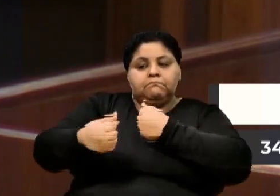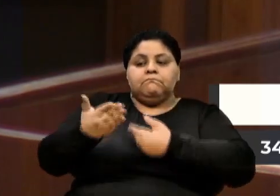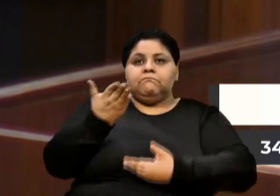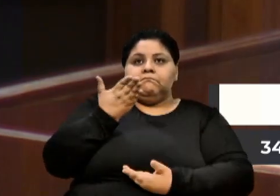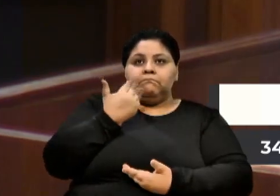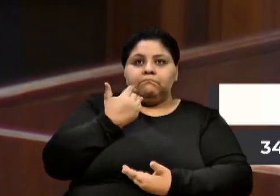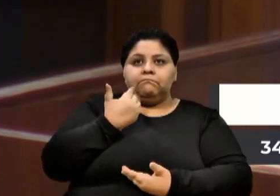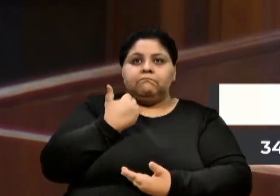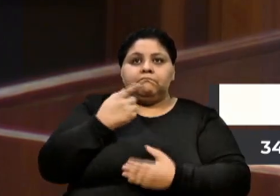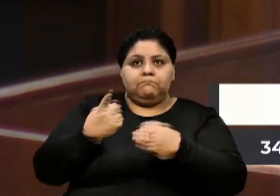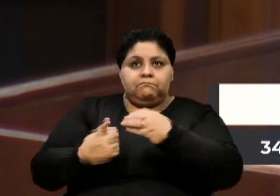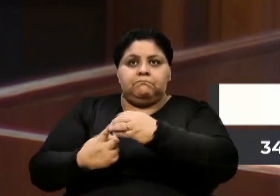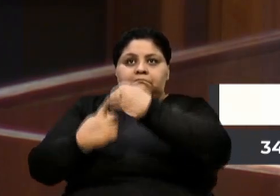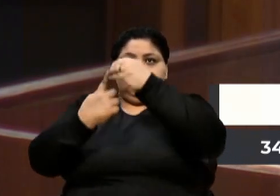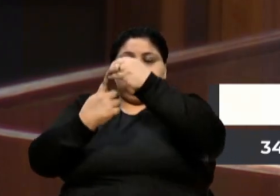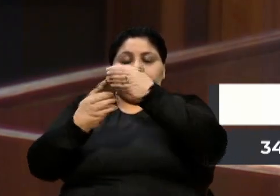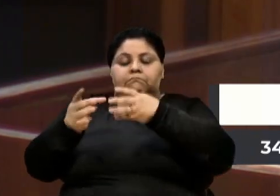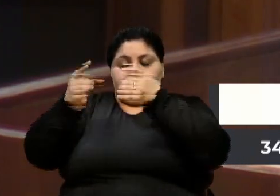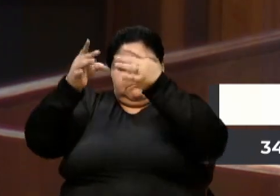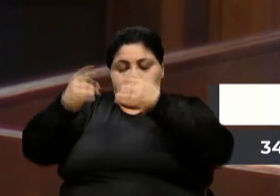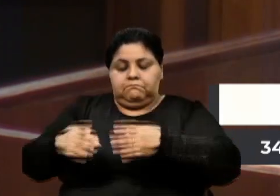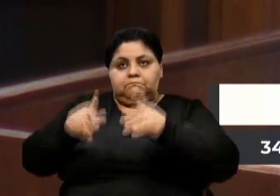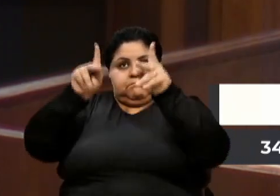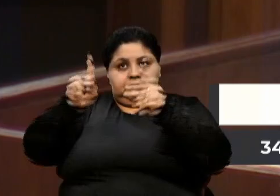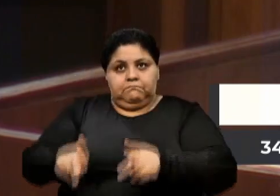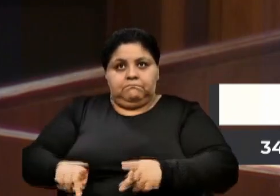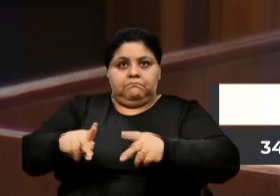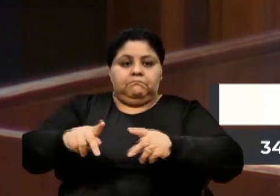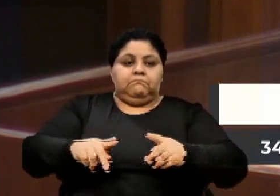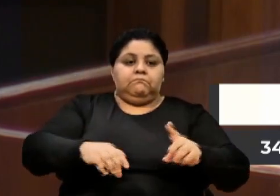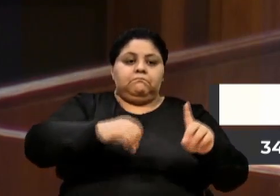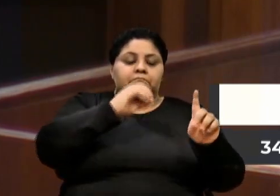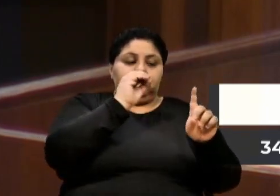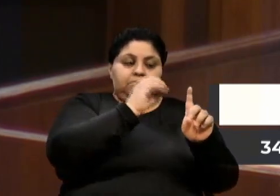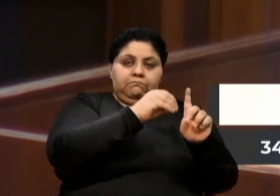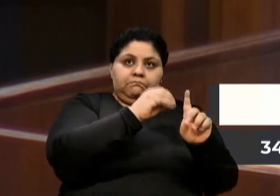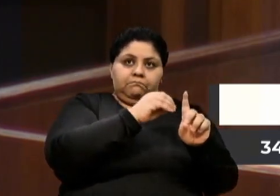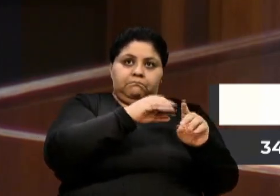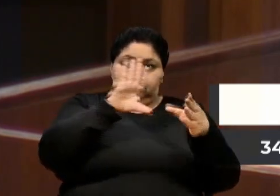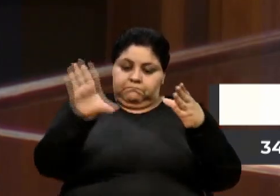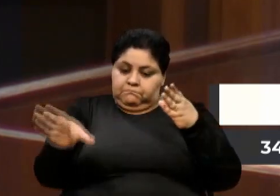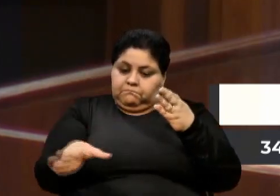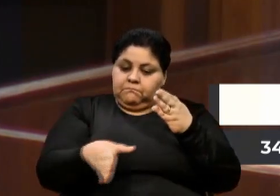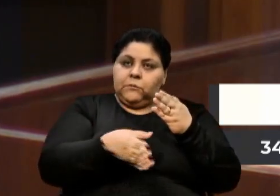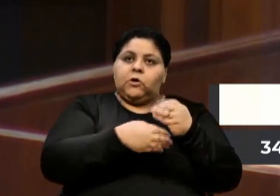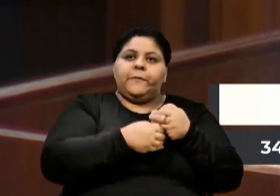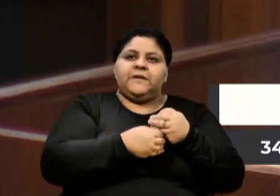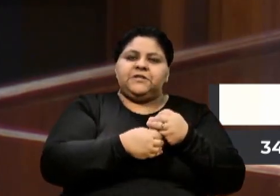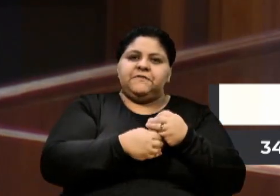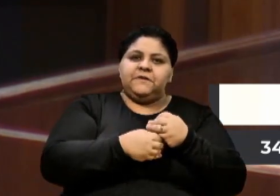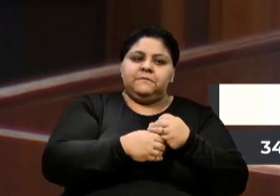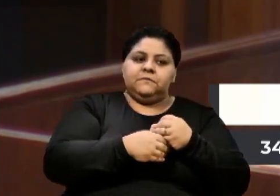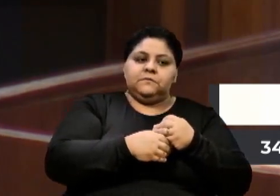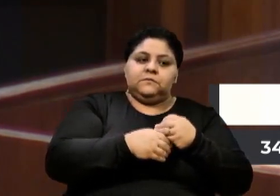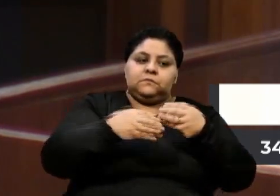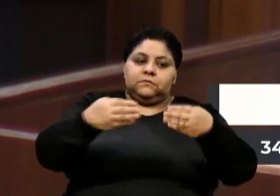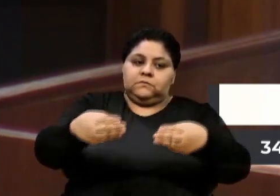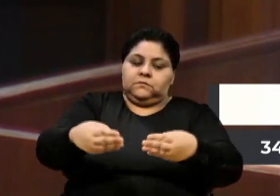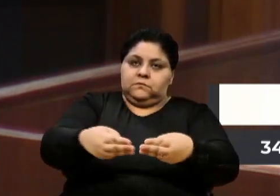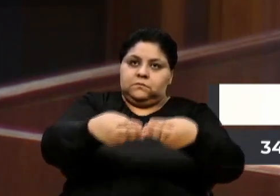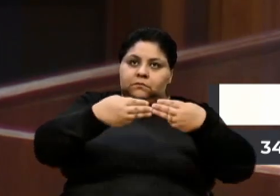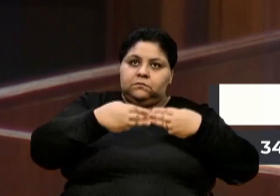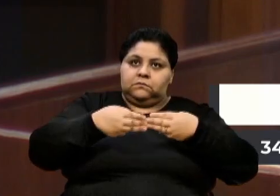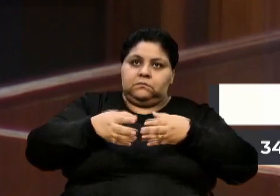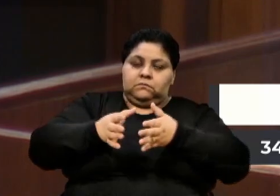situação de maior carência. Essas emendas da cooperativa, nós levamos para lá, pedimos uma